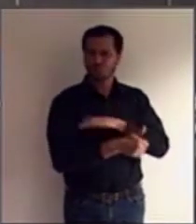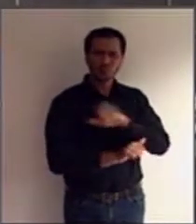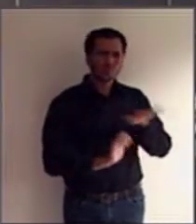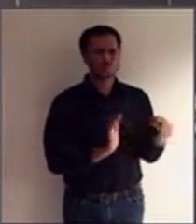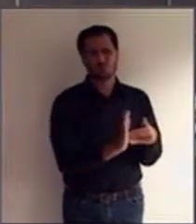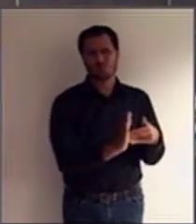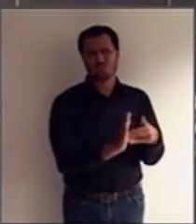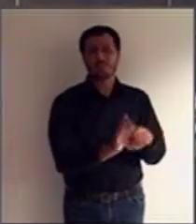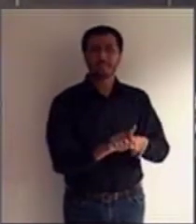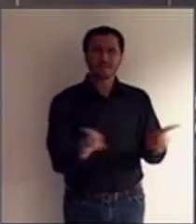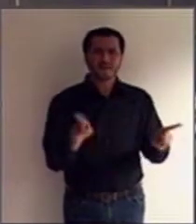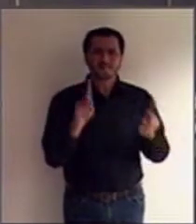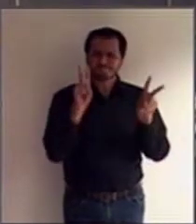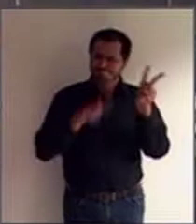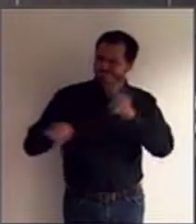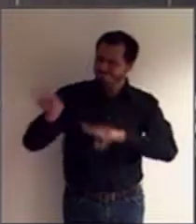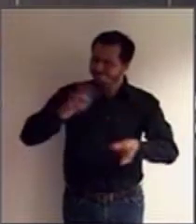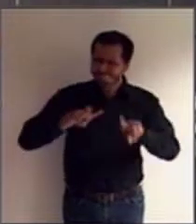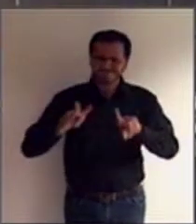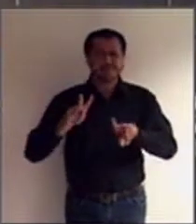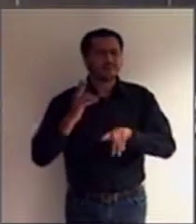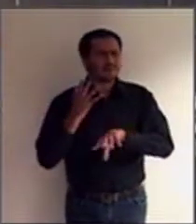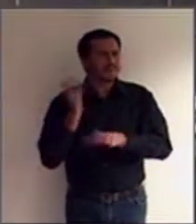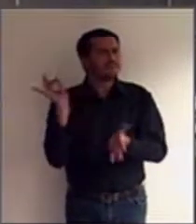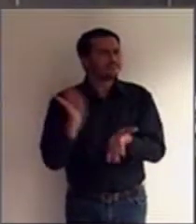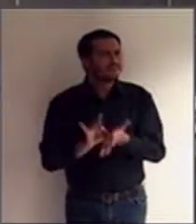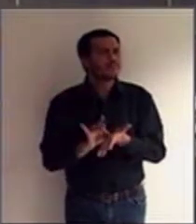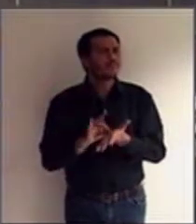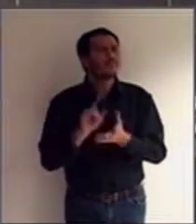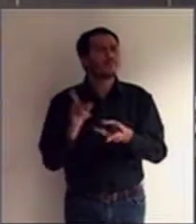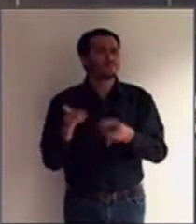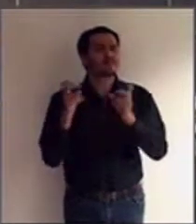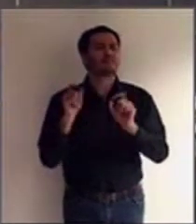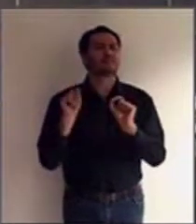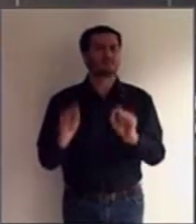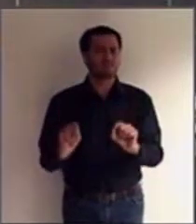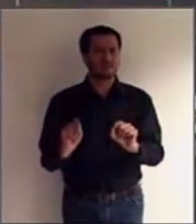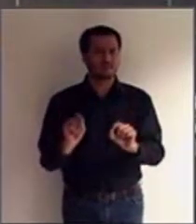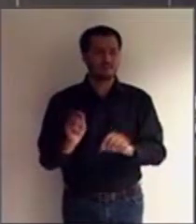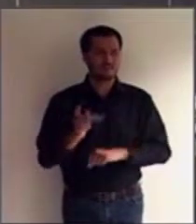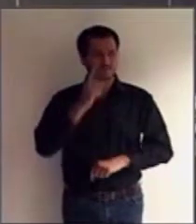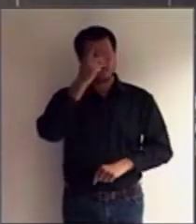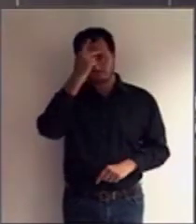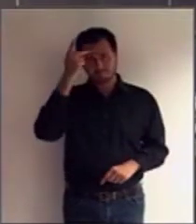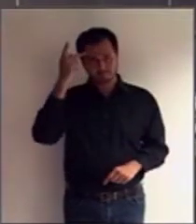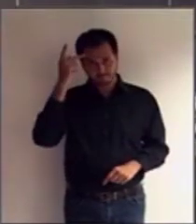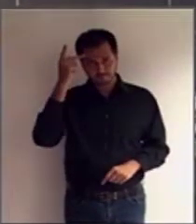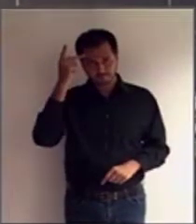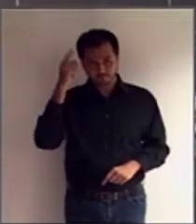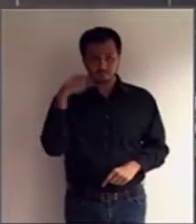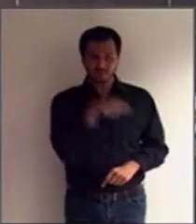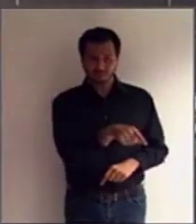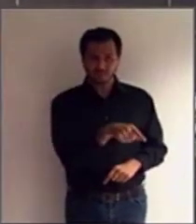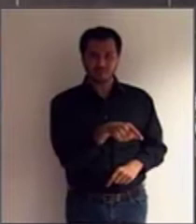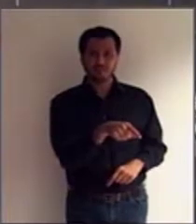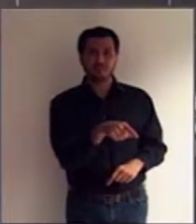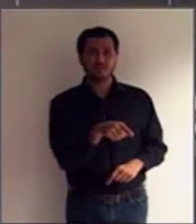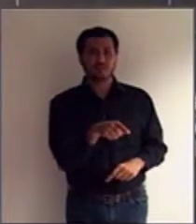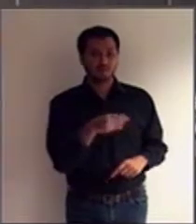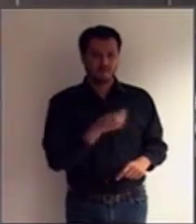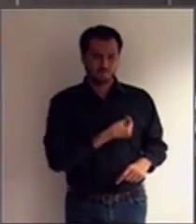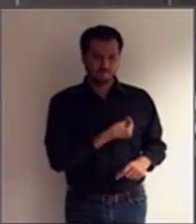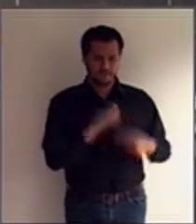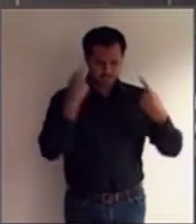prática revela que as situações de pessoas, que as pessoas nessa situação de quase vida vegetativa